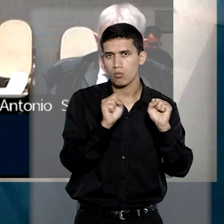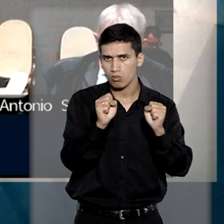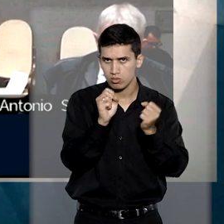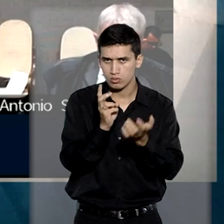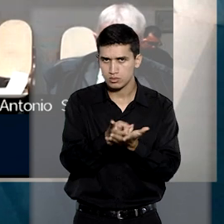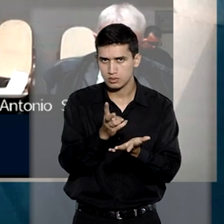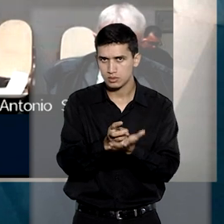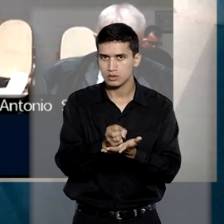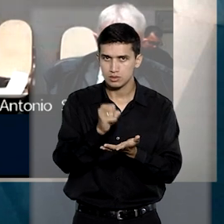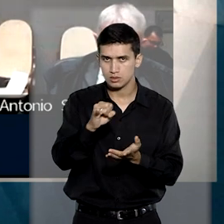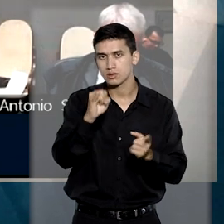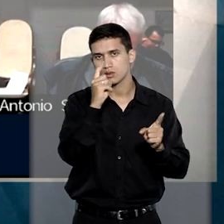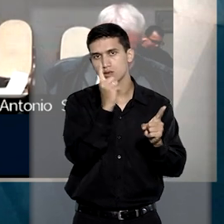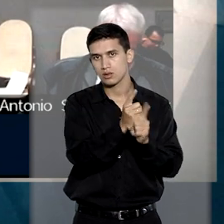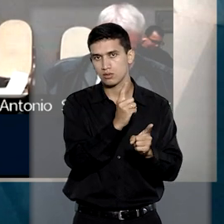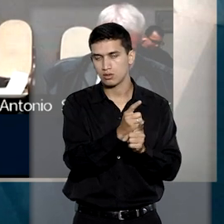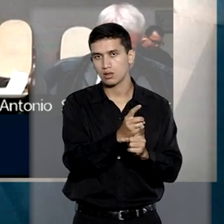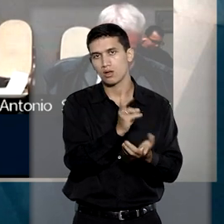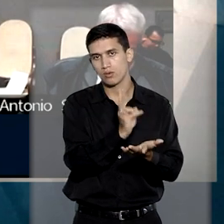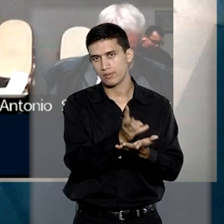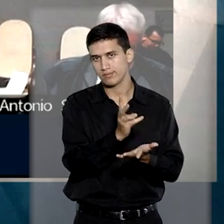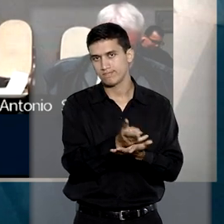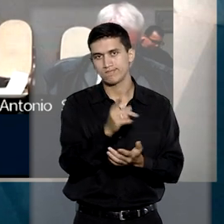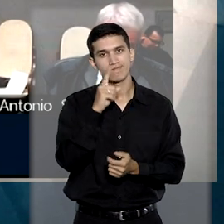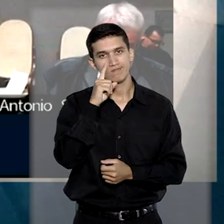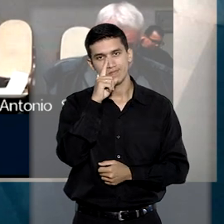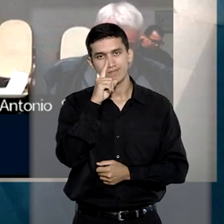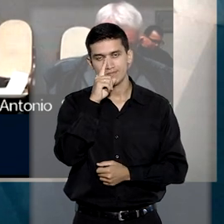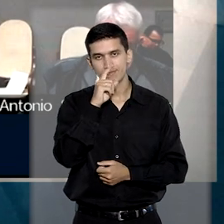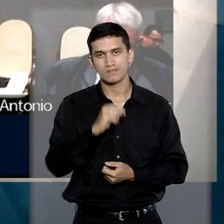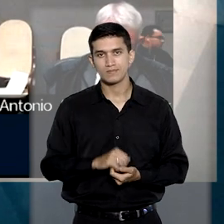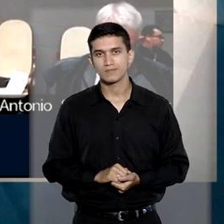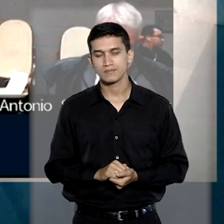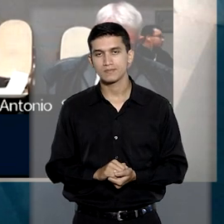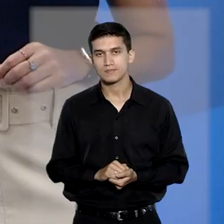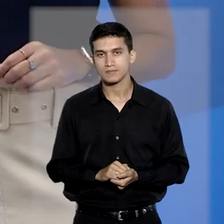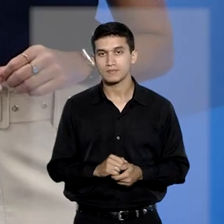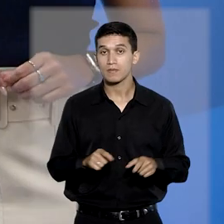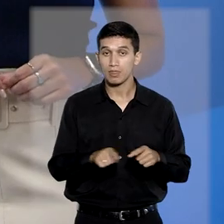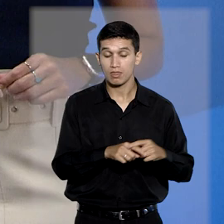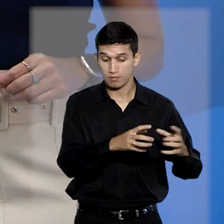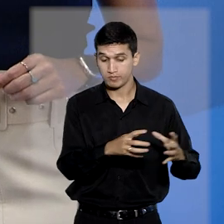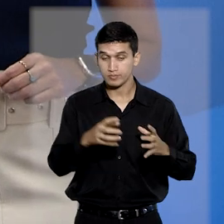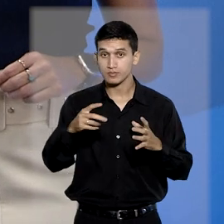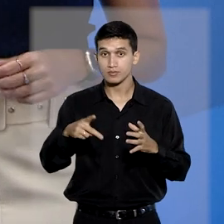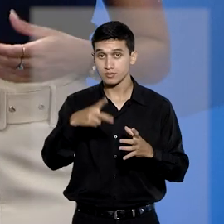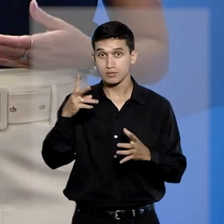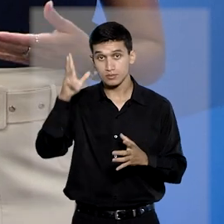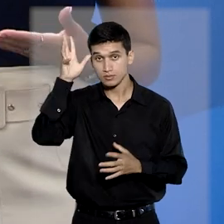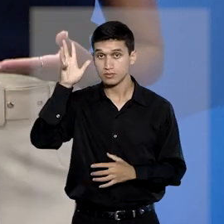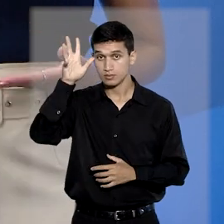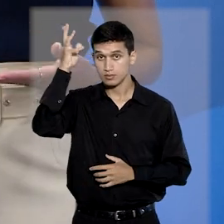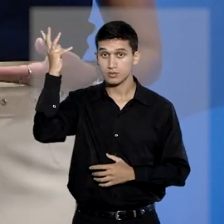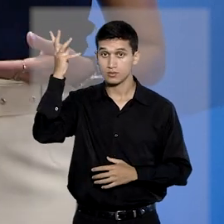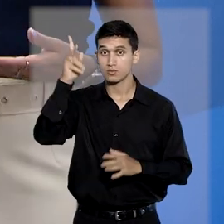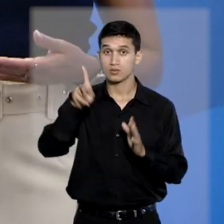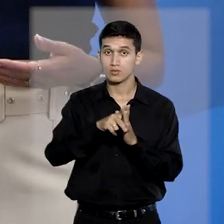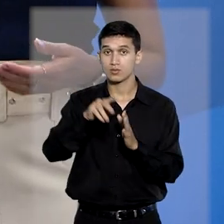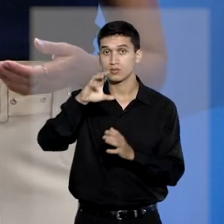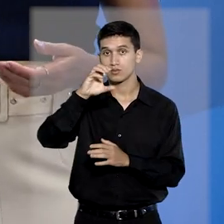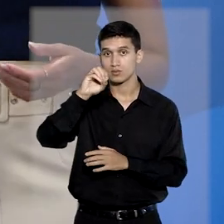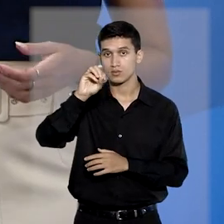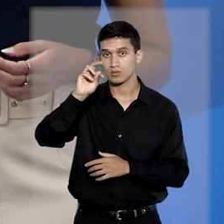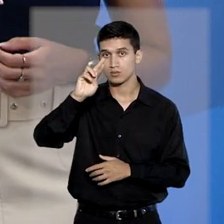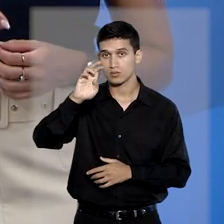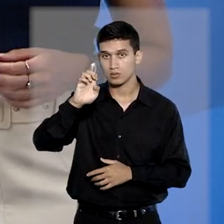mantidas caso se constate a permanência da situação de perigo. E a segunda sessão decidiu submeter à